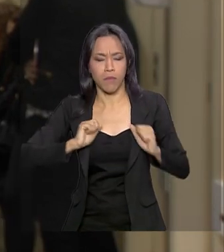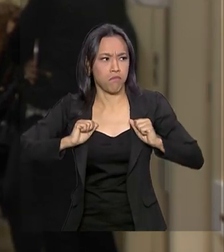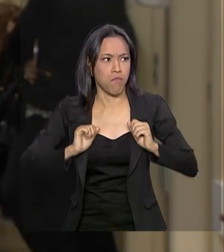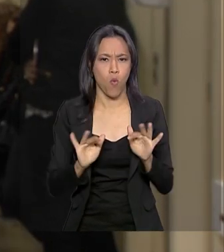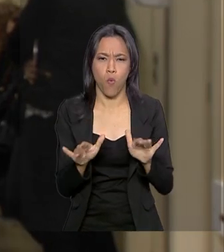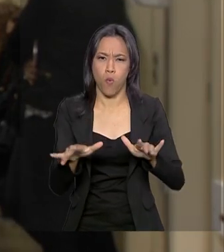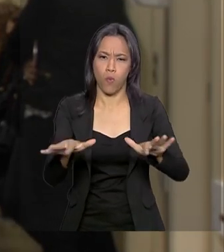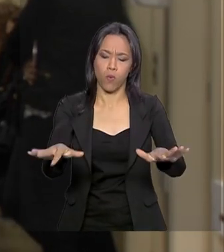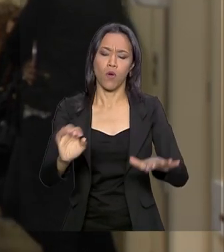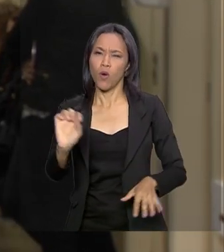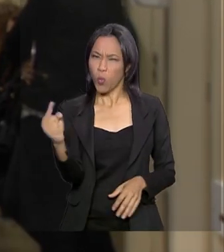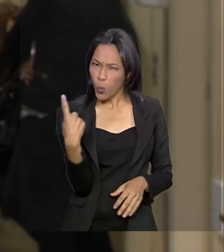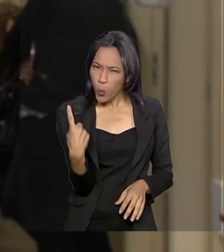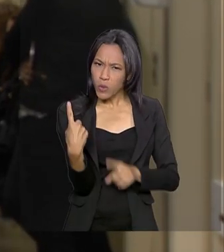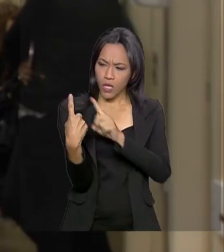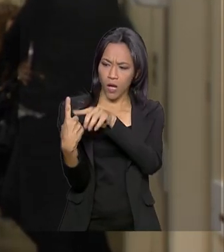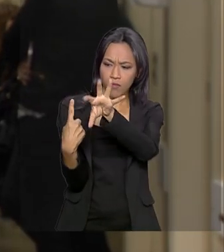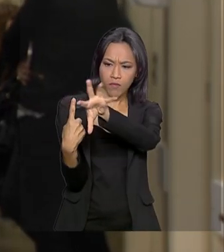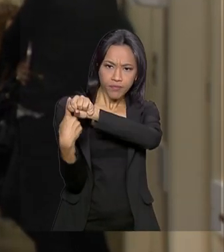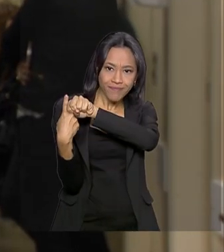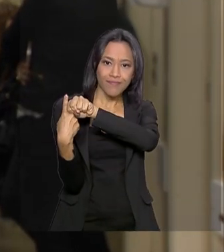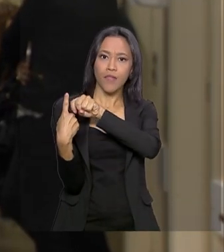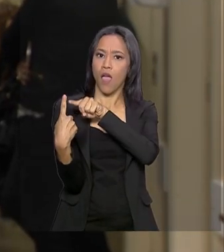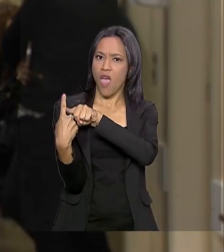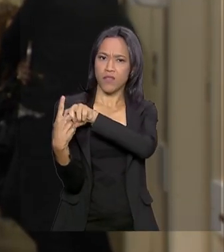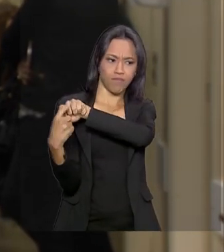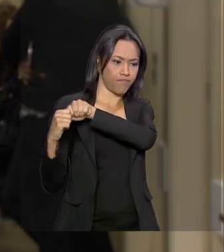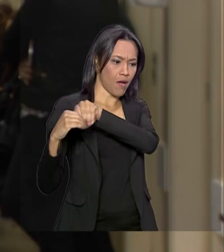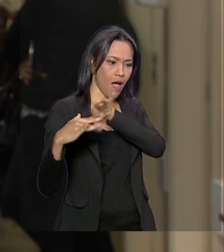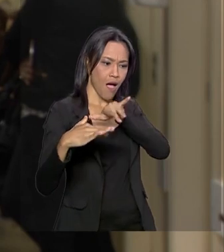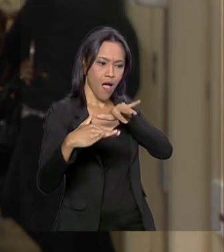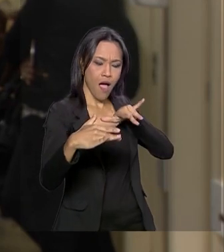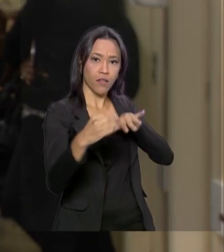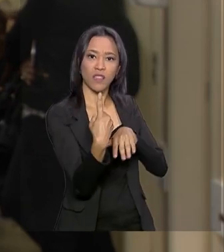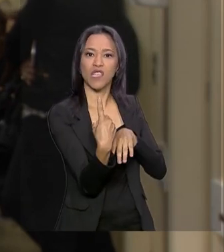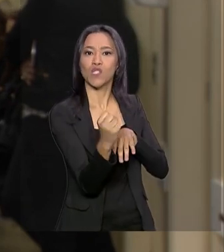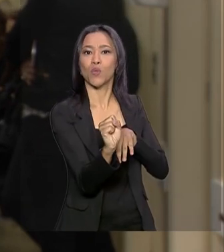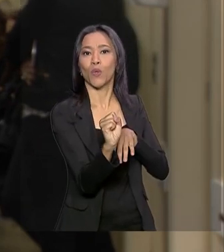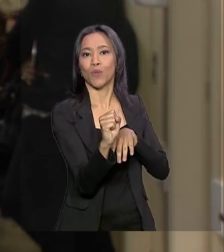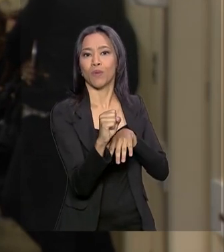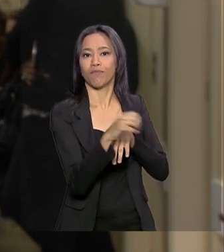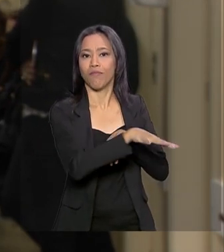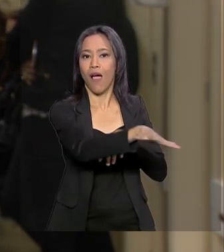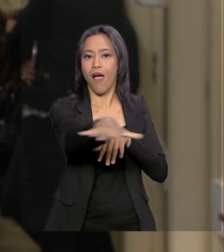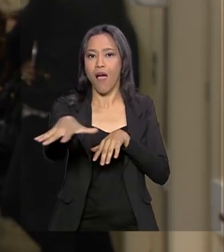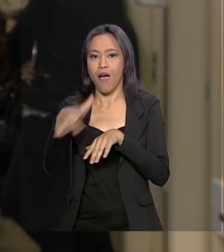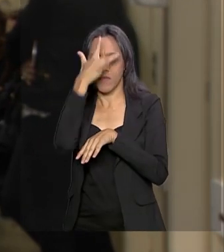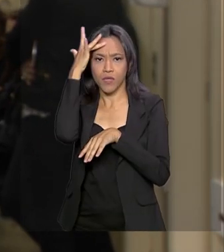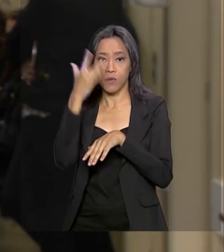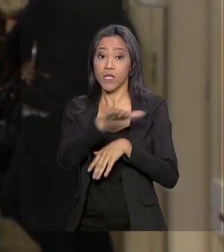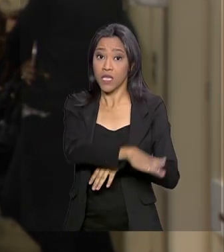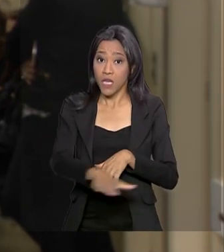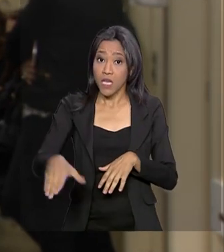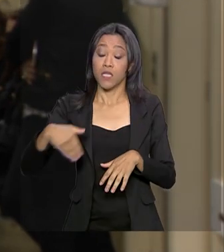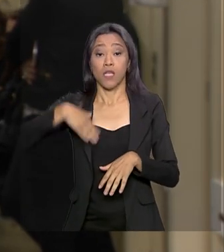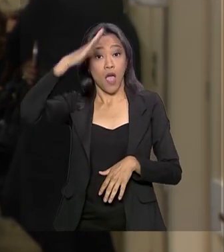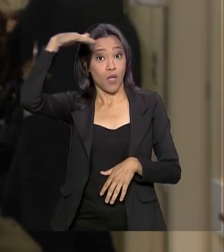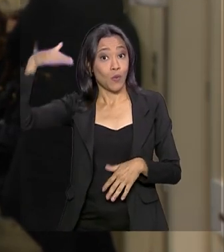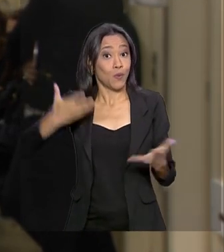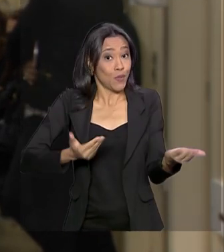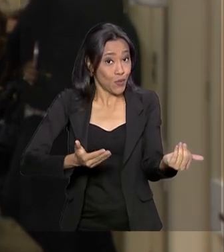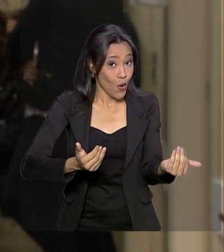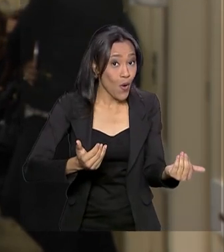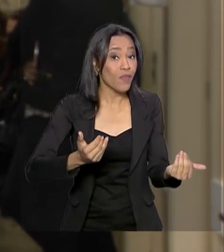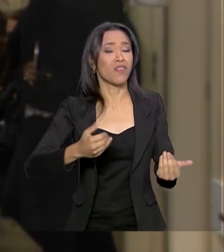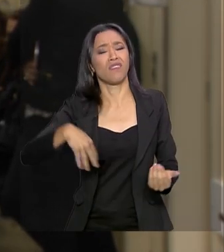Uma única pessoa com o vírus pode contaminar outras 18. Crianças, adultos jovens e pacientes